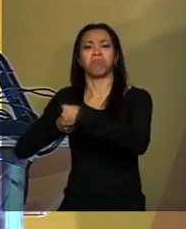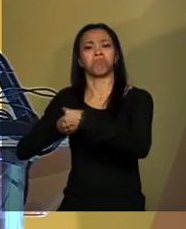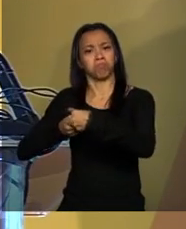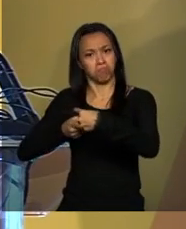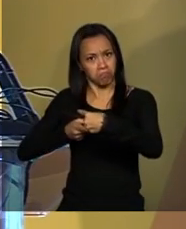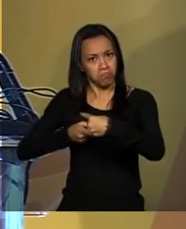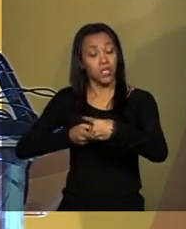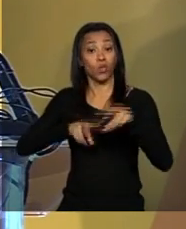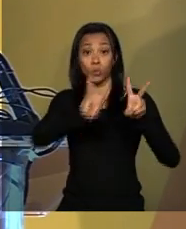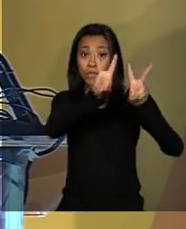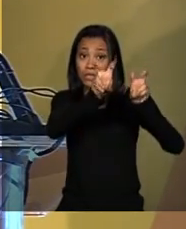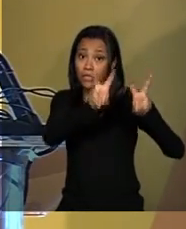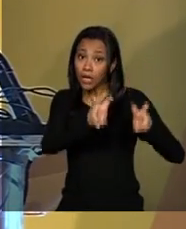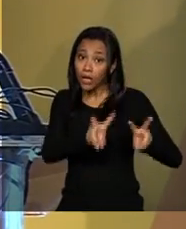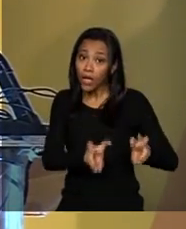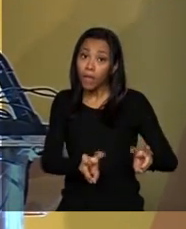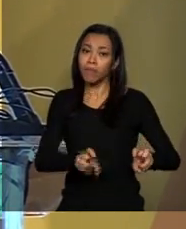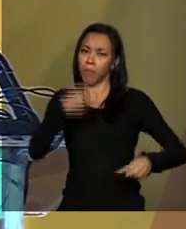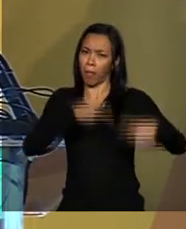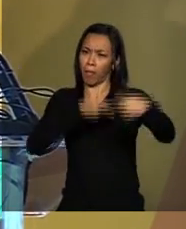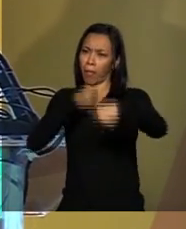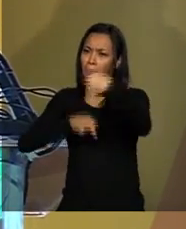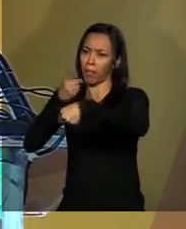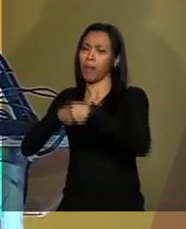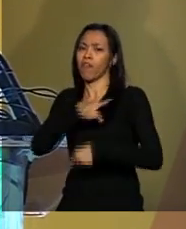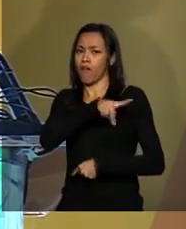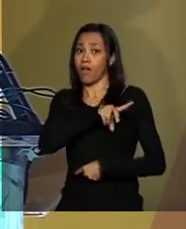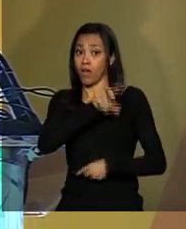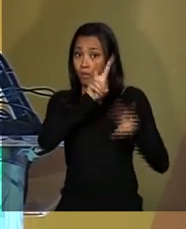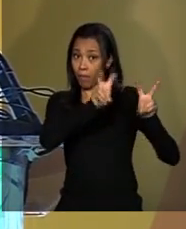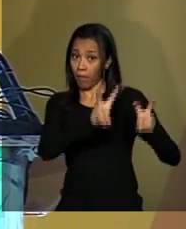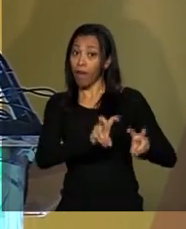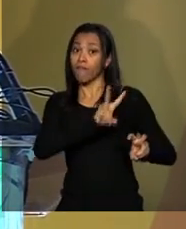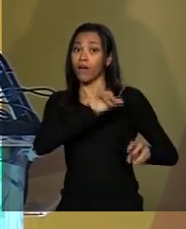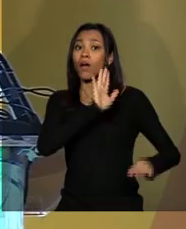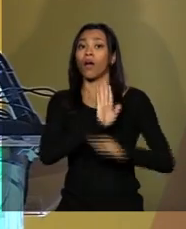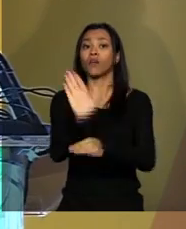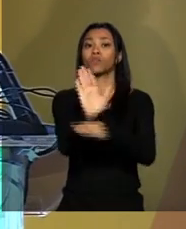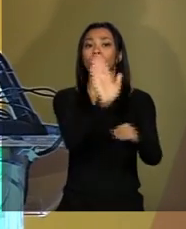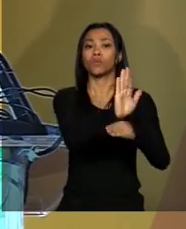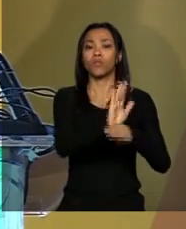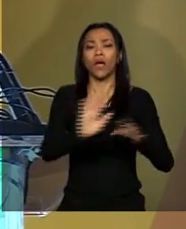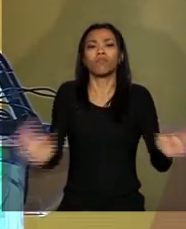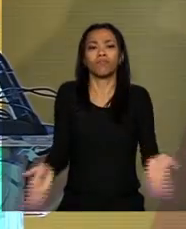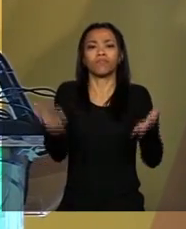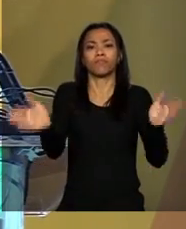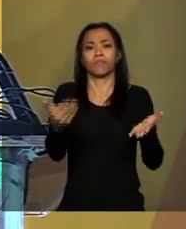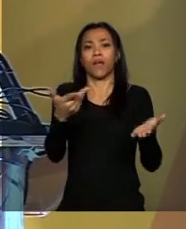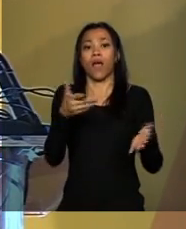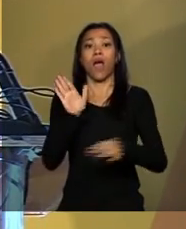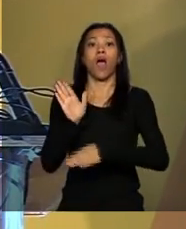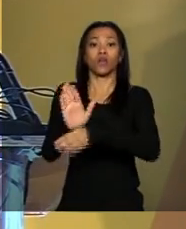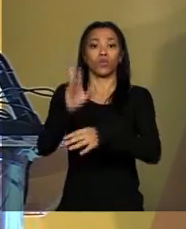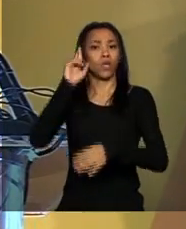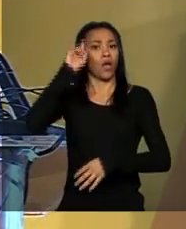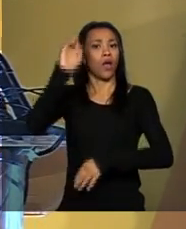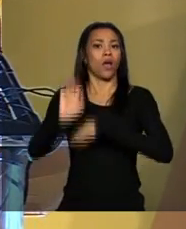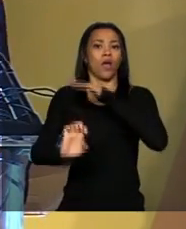aqui discutidos vão contribuir para estimular o empresariado internacional e